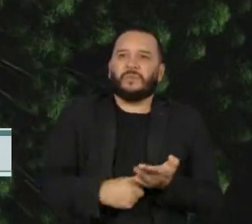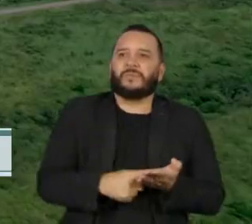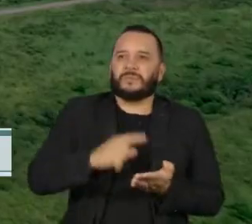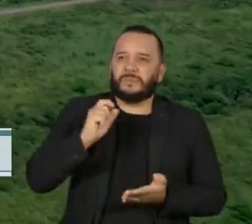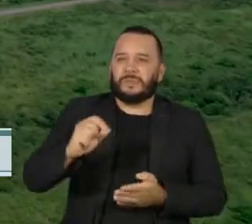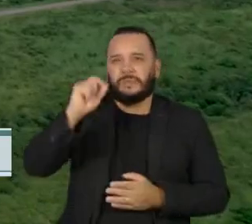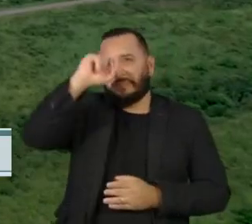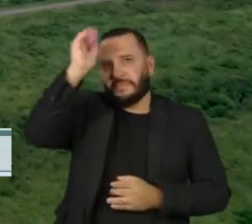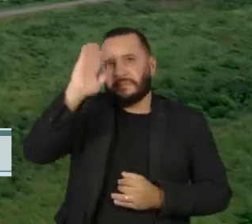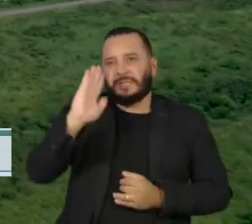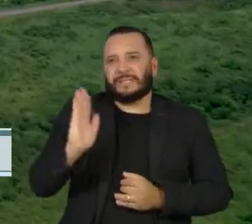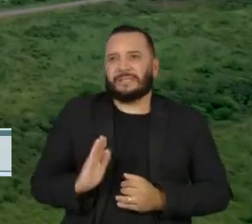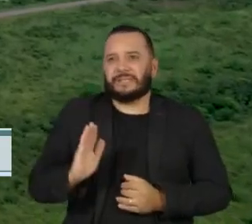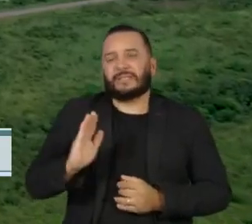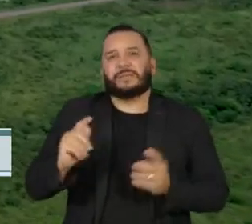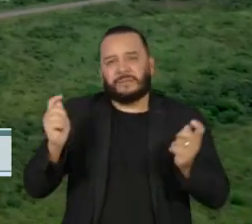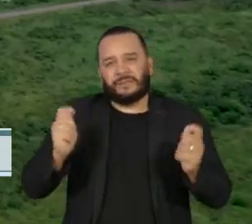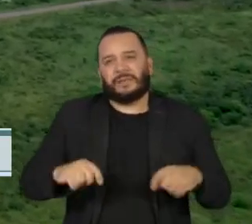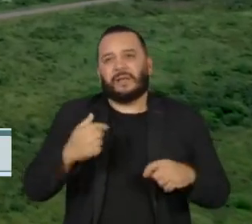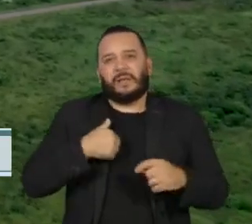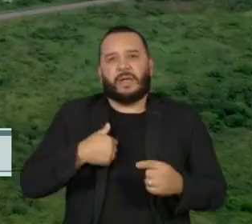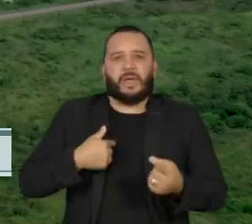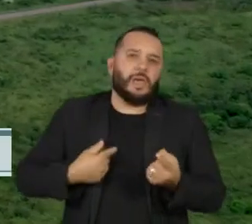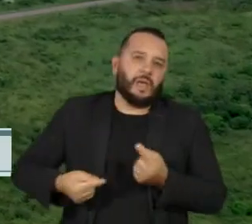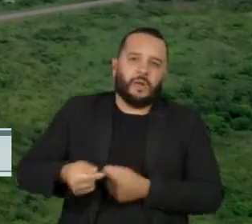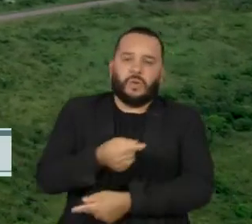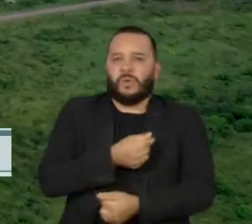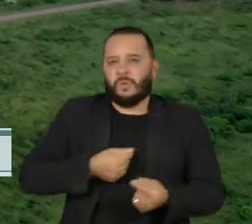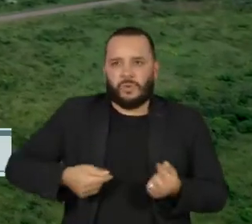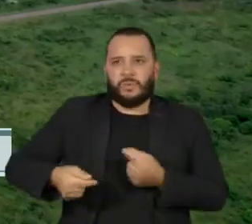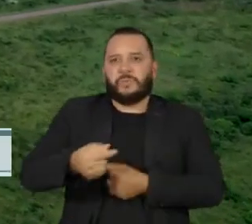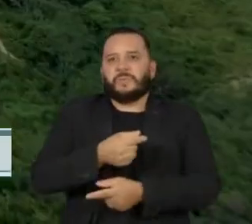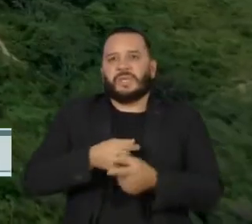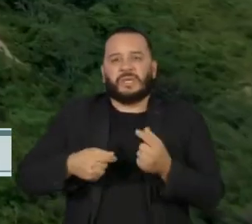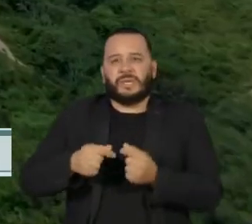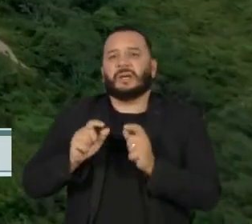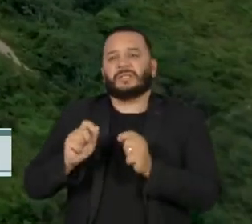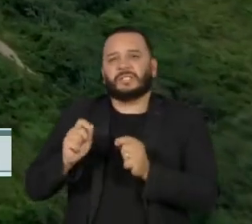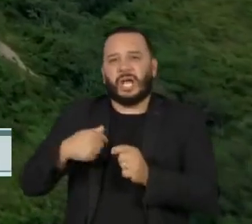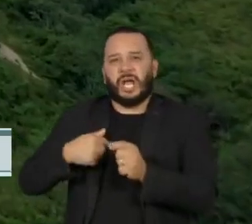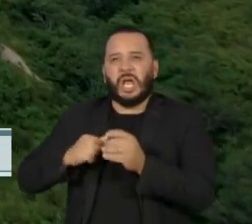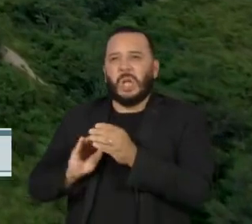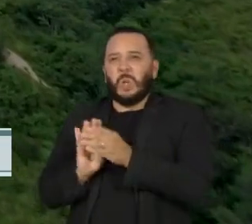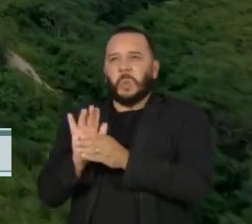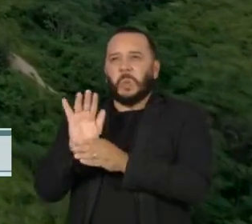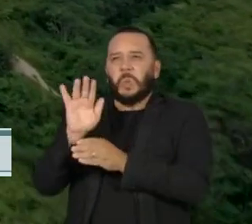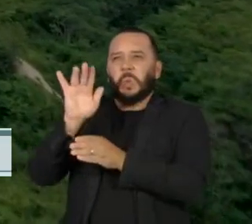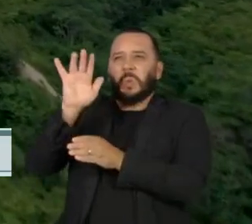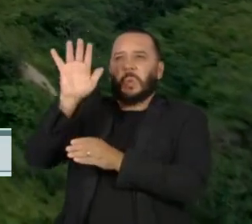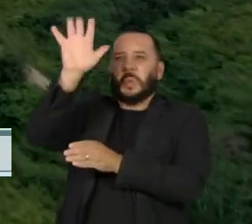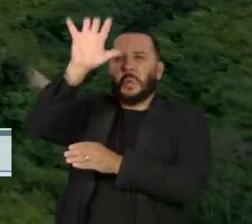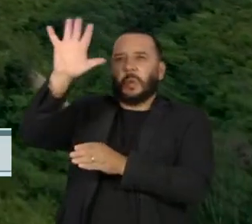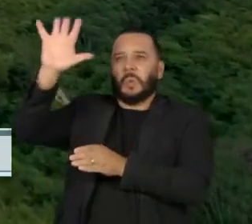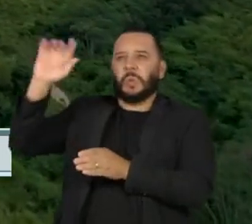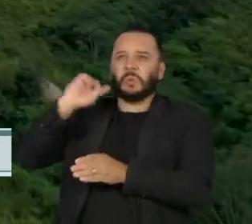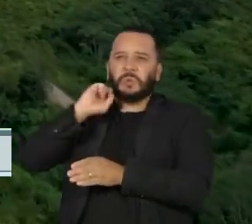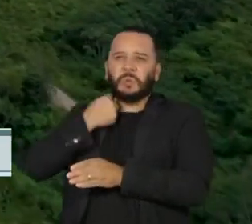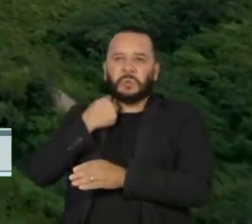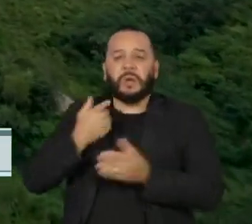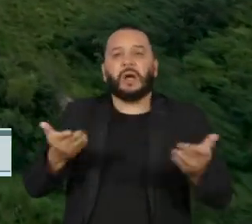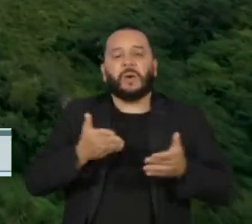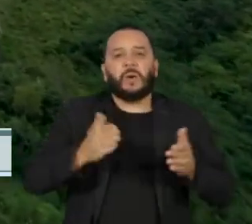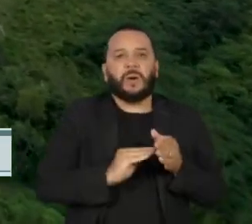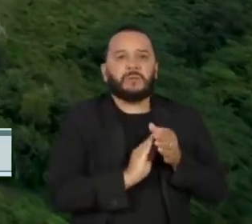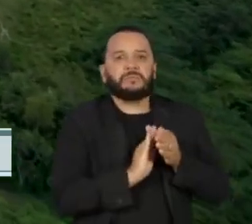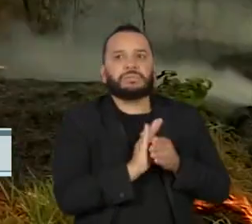transitar de uma economia intensiva em carbono para uma economia de baixo carbono. A